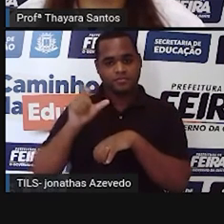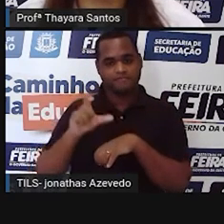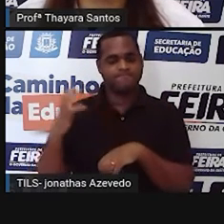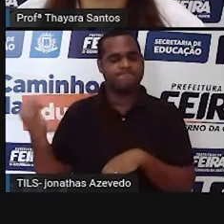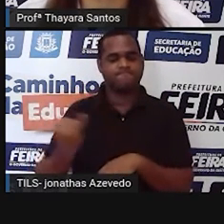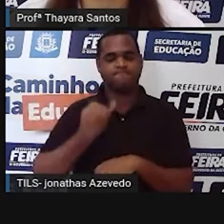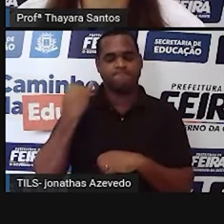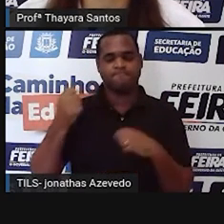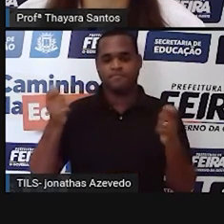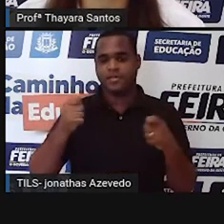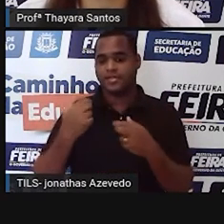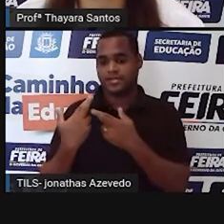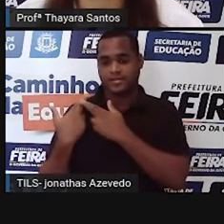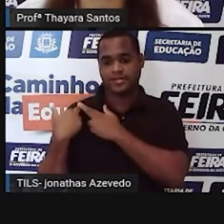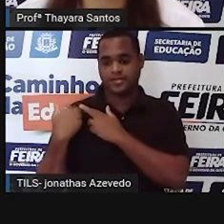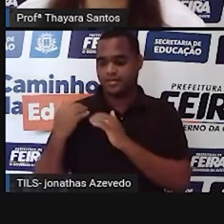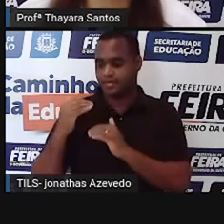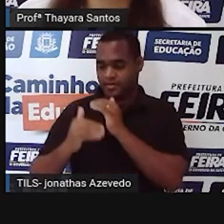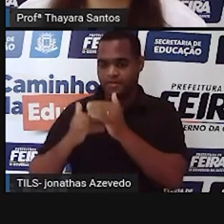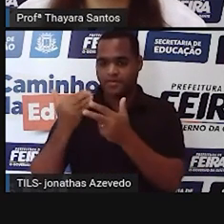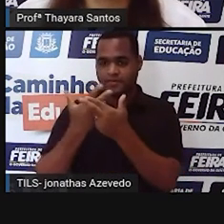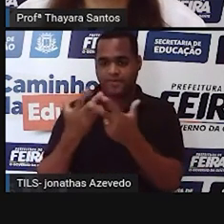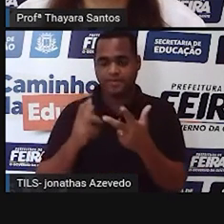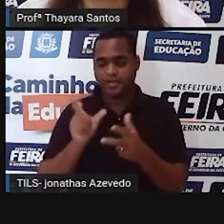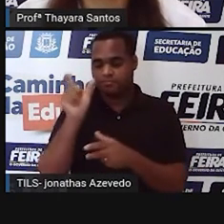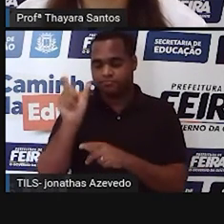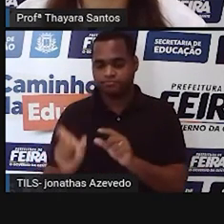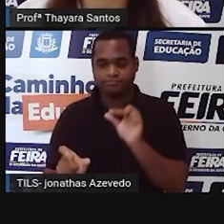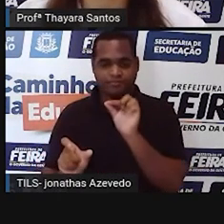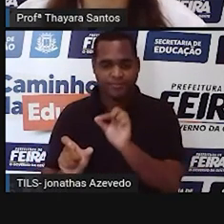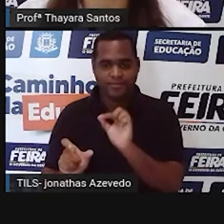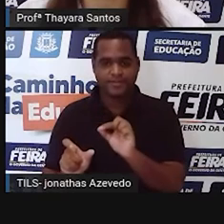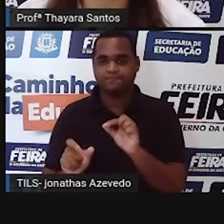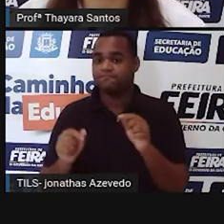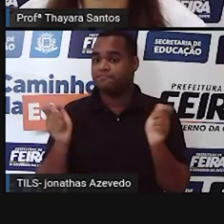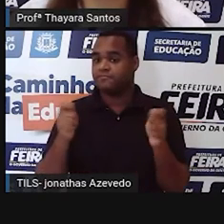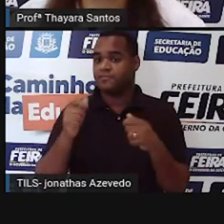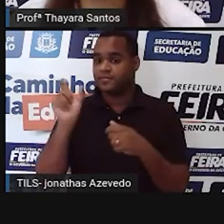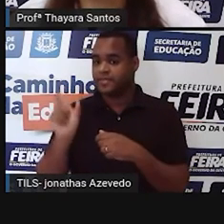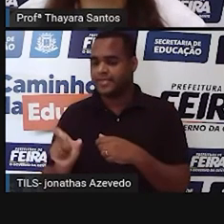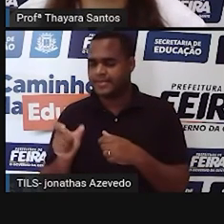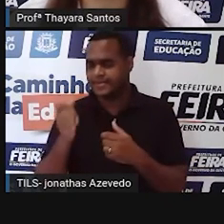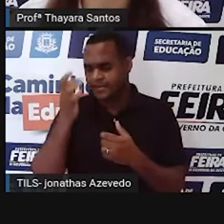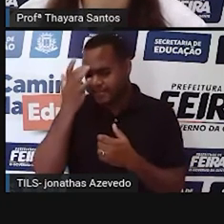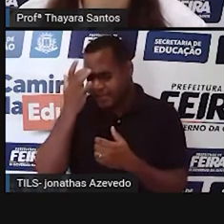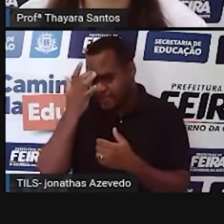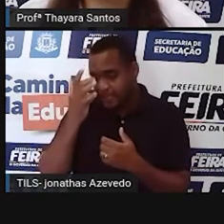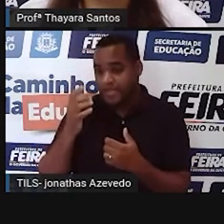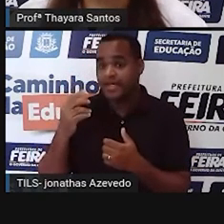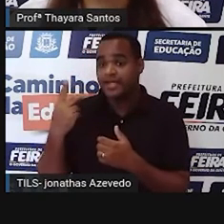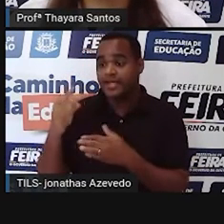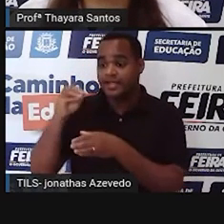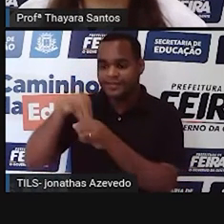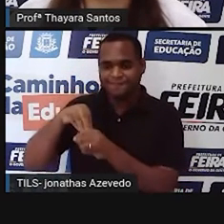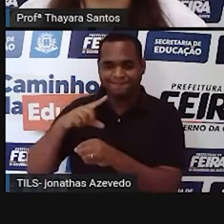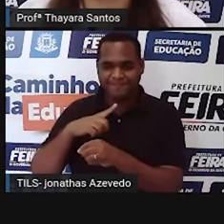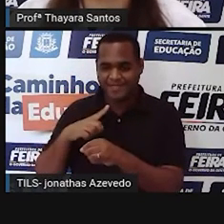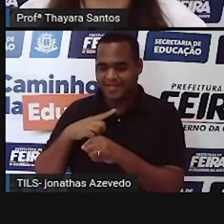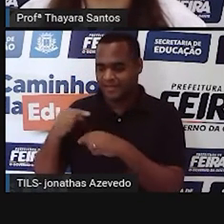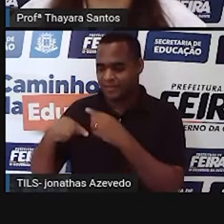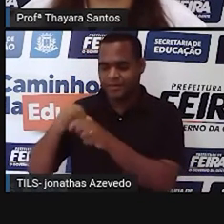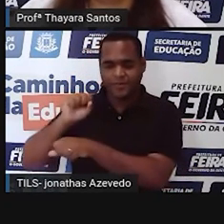importante. Ele é responsável pelo desenvolvimento de várias características, inclusive pelo amadurecimento também da estrutura reprodutiva